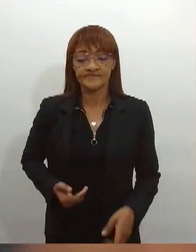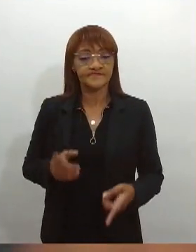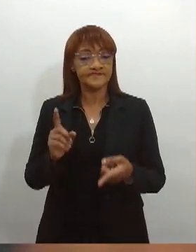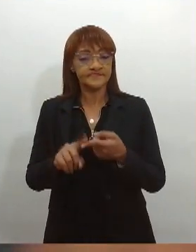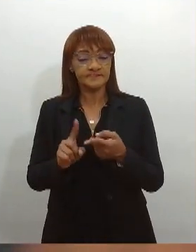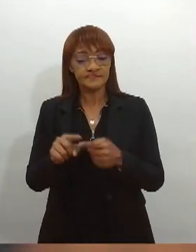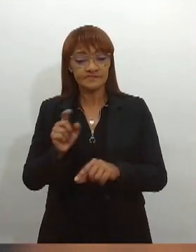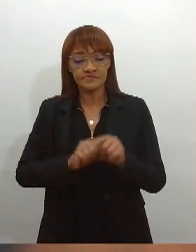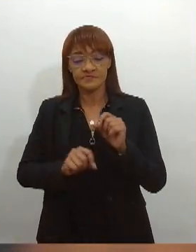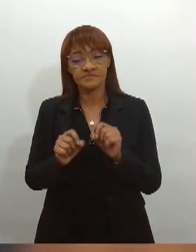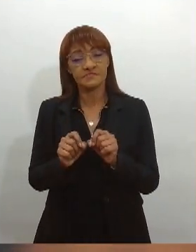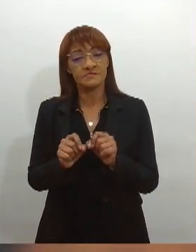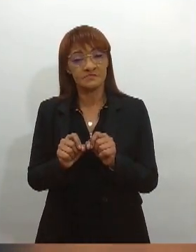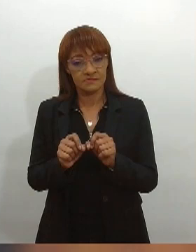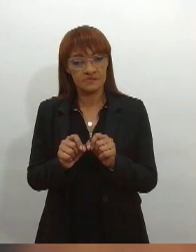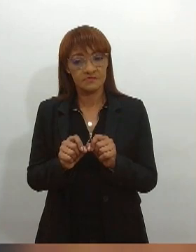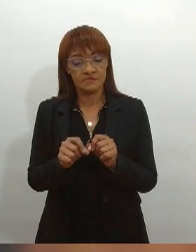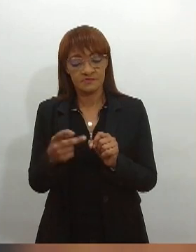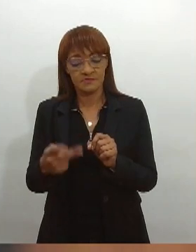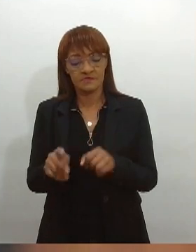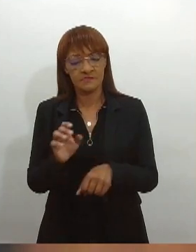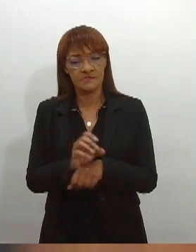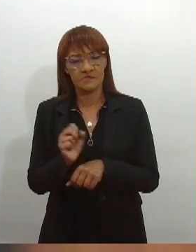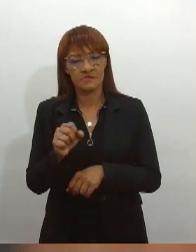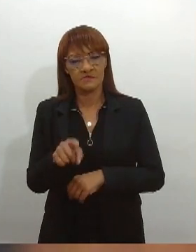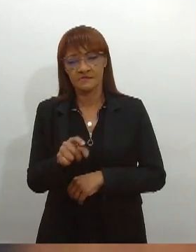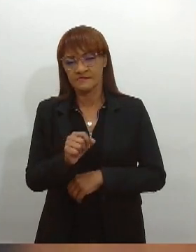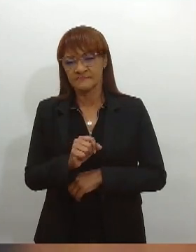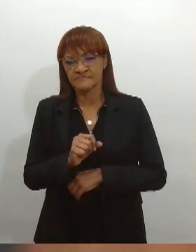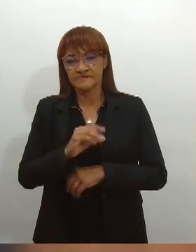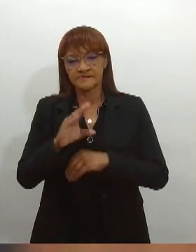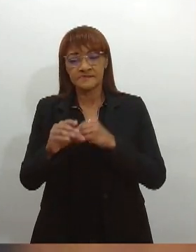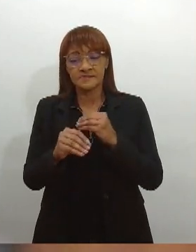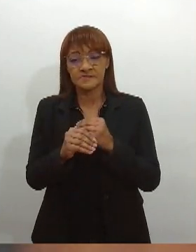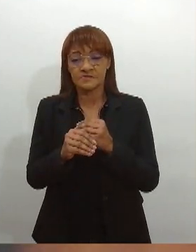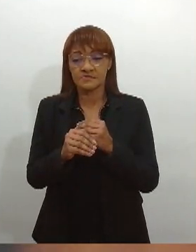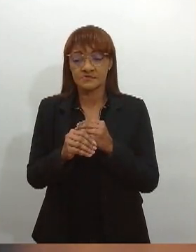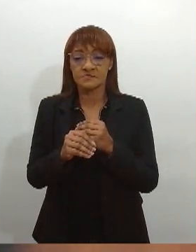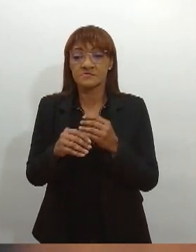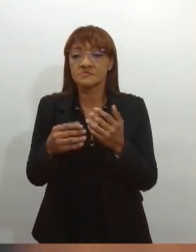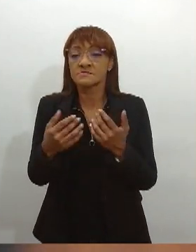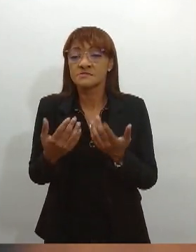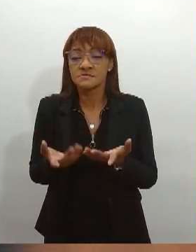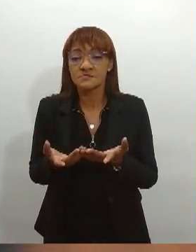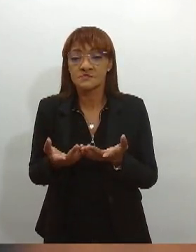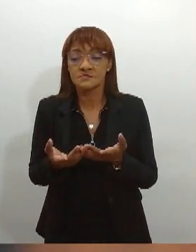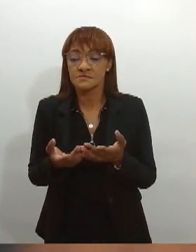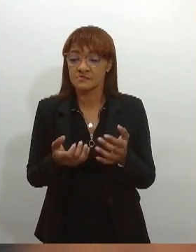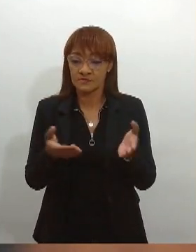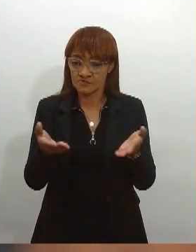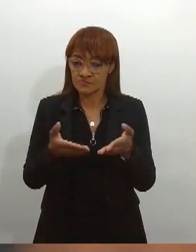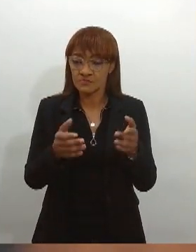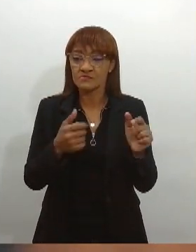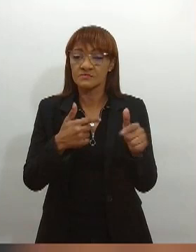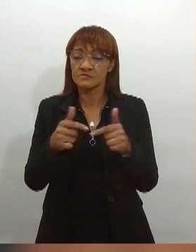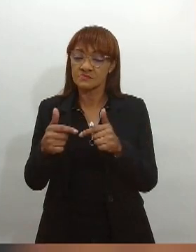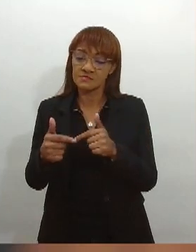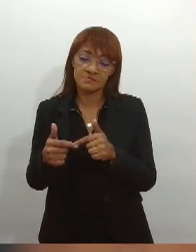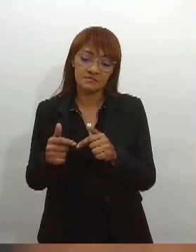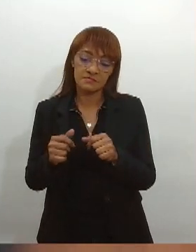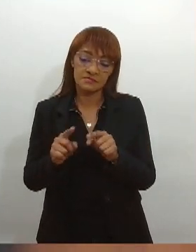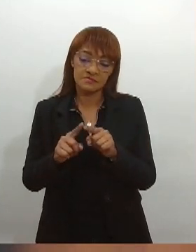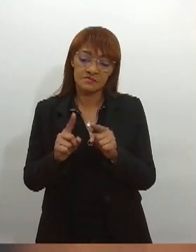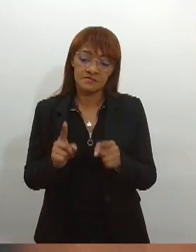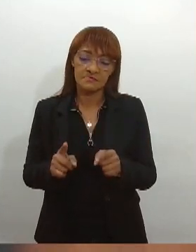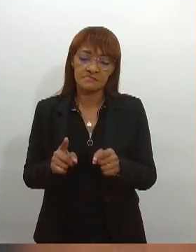com o Estado de Sergipe para a implementação de cotas. Então, tem sido feito trabalho para e passo orientando as pessoas no que